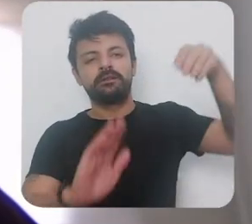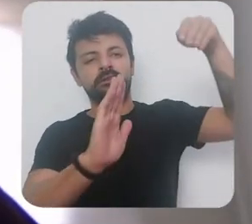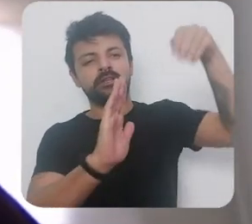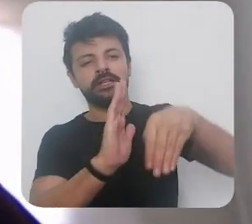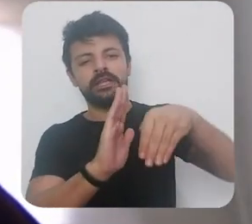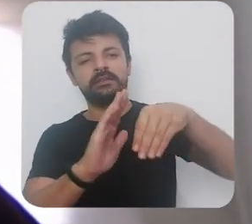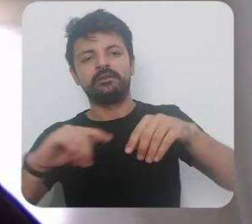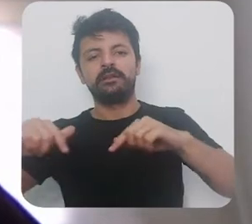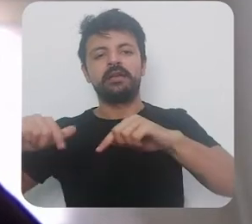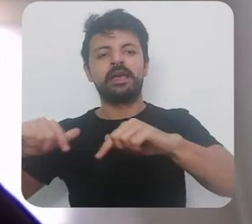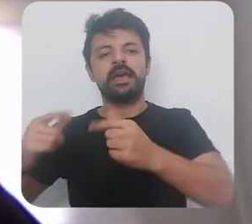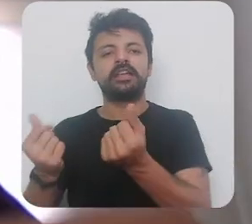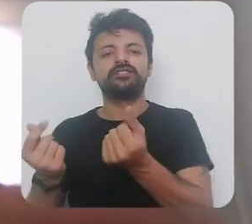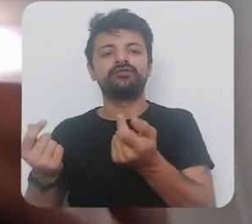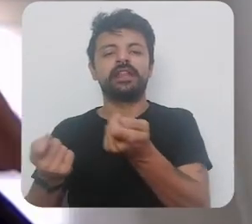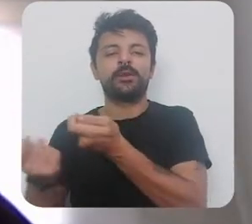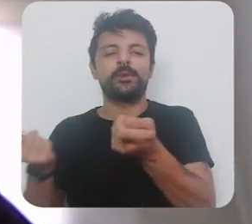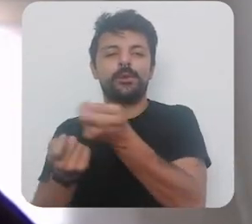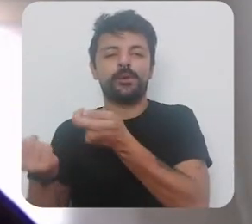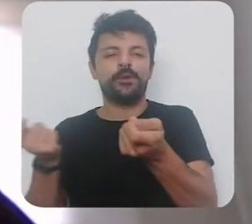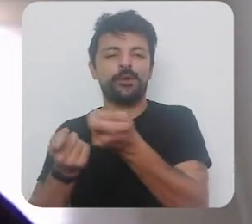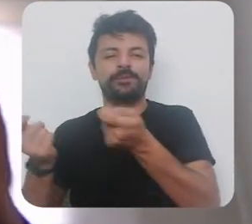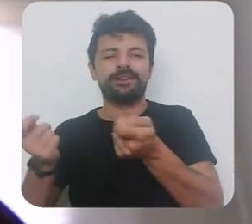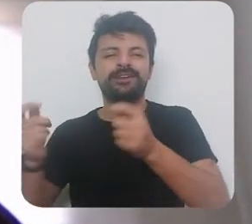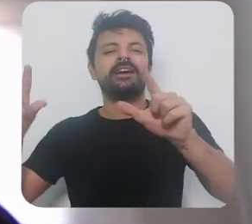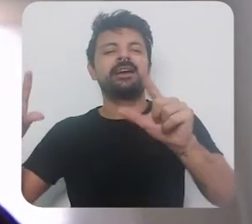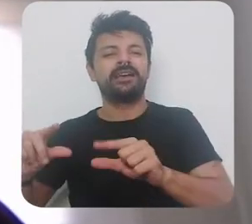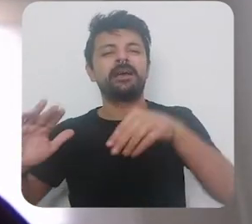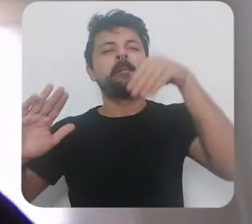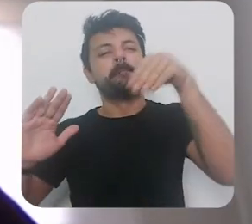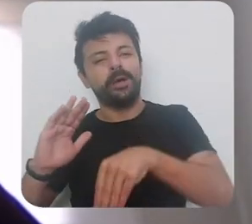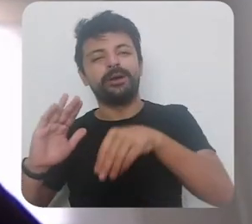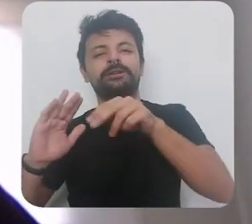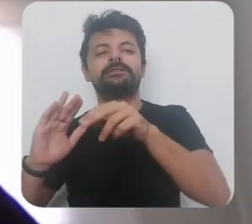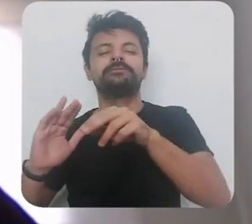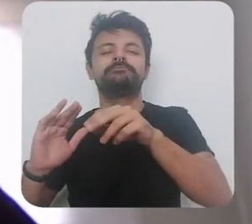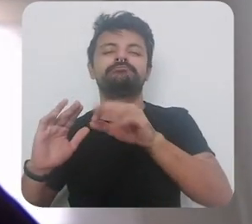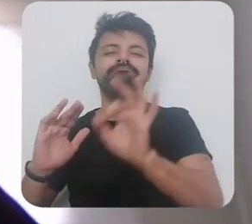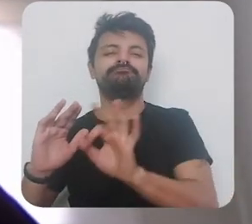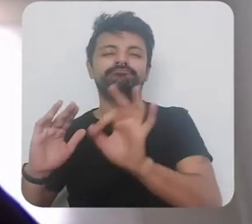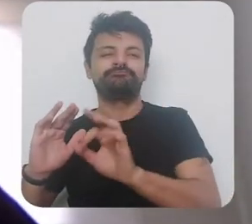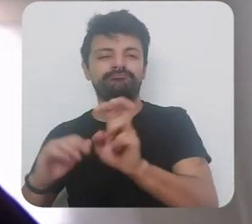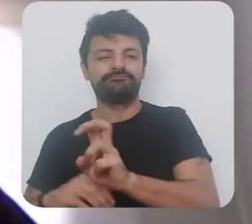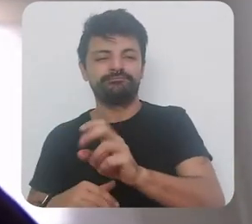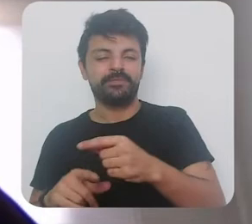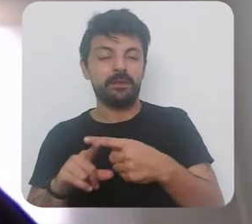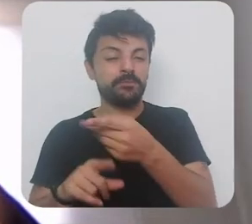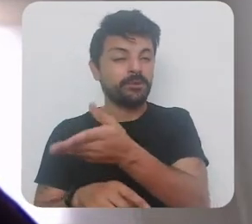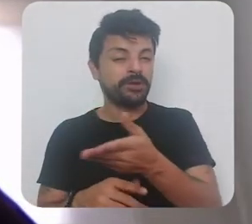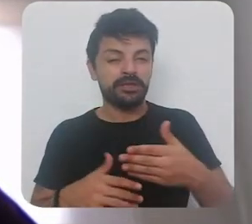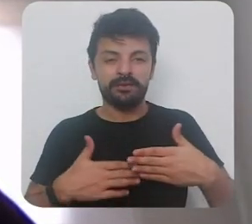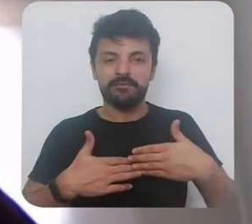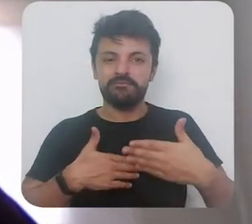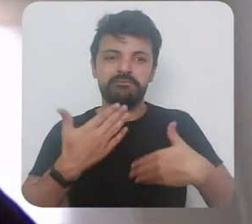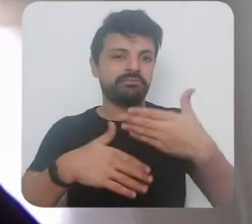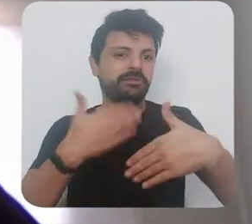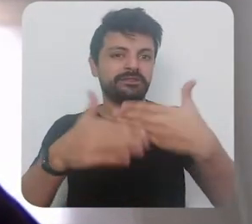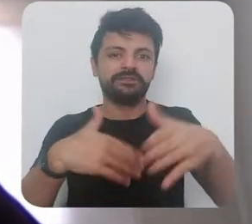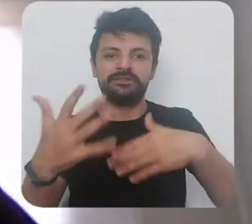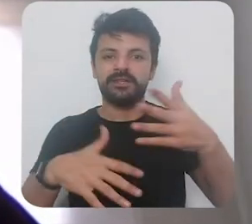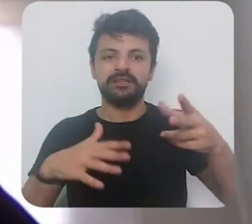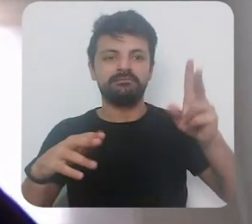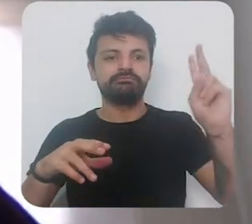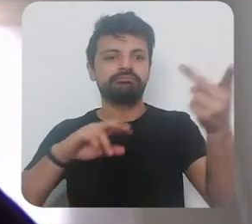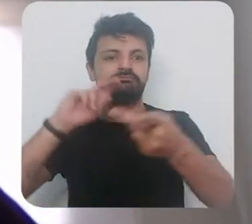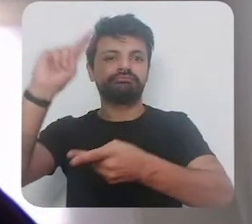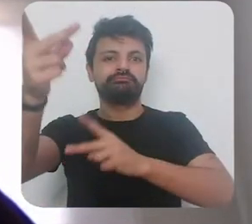de queda de atividade econômica para dar uma ideia da dimensão que esse processo todo